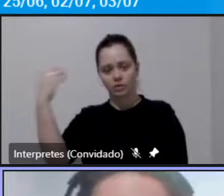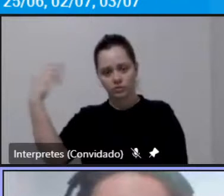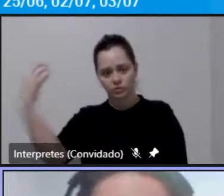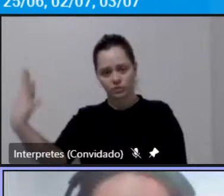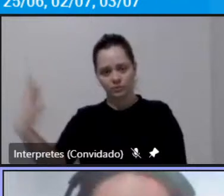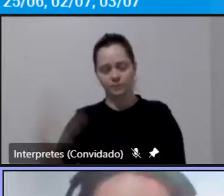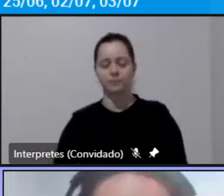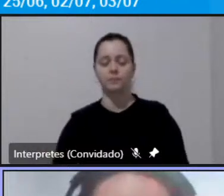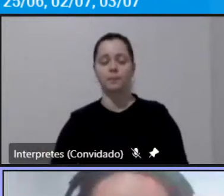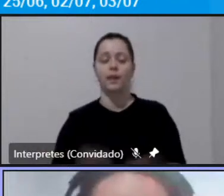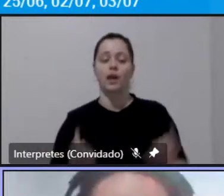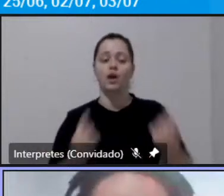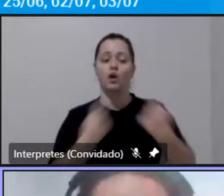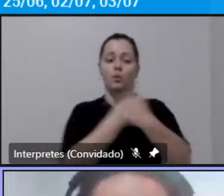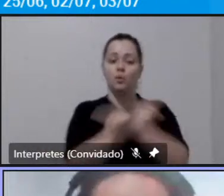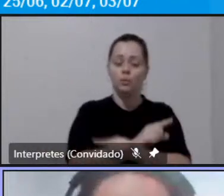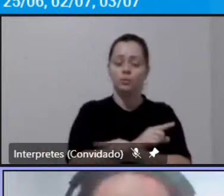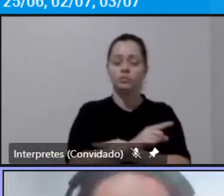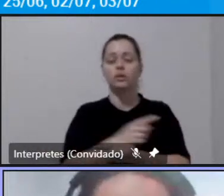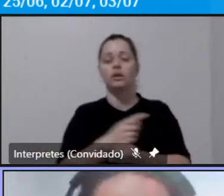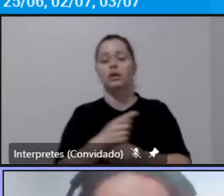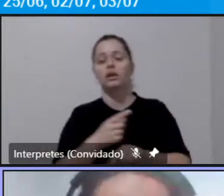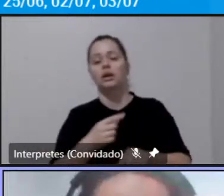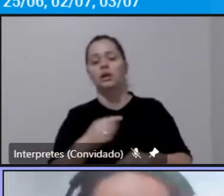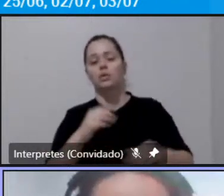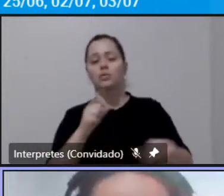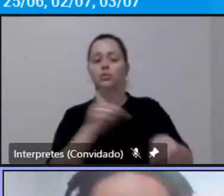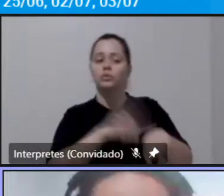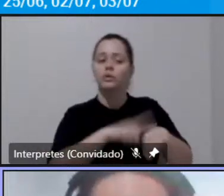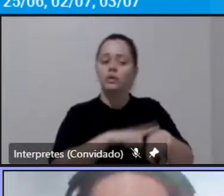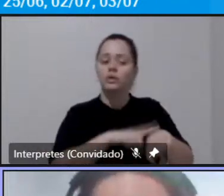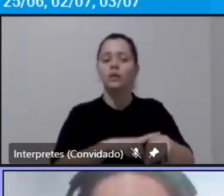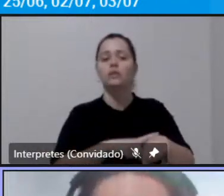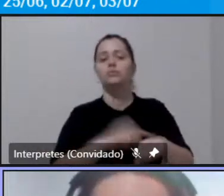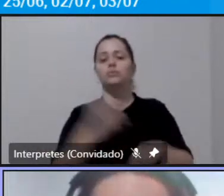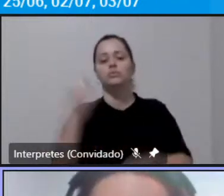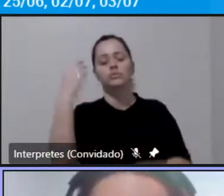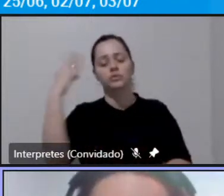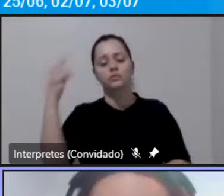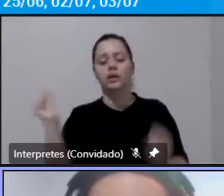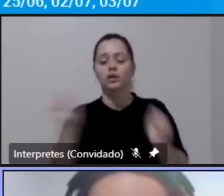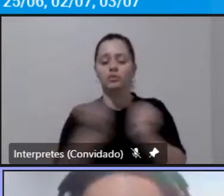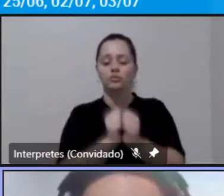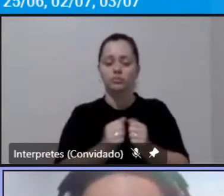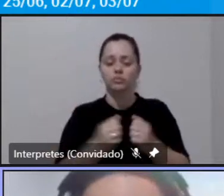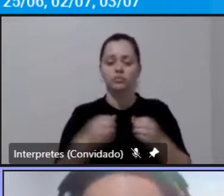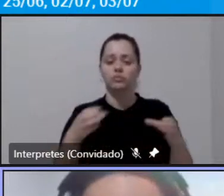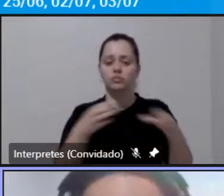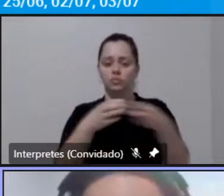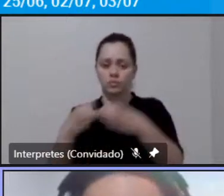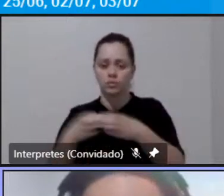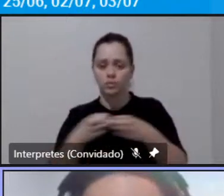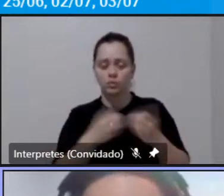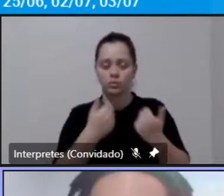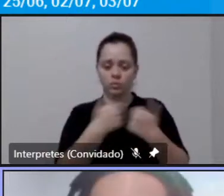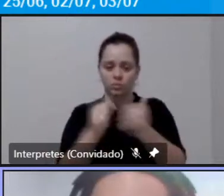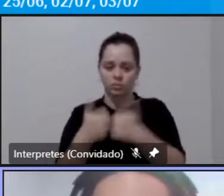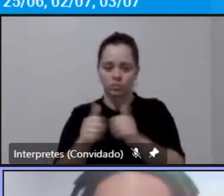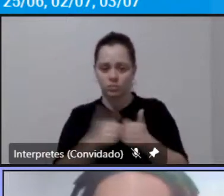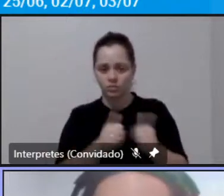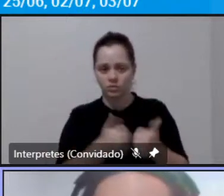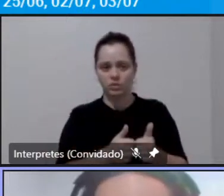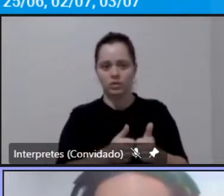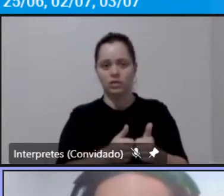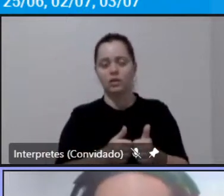a média de viagens de tempo de viagem com transporte coletivo é de 51 minutos com